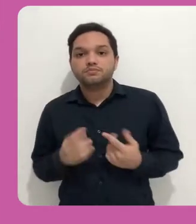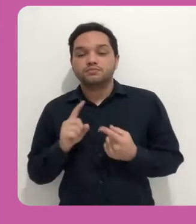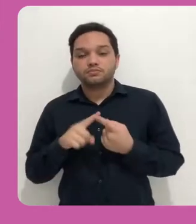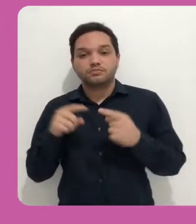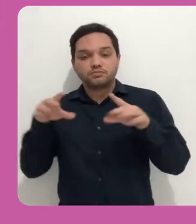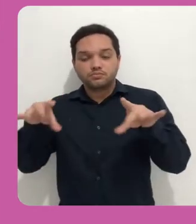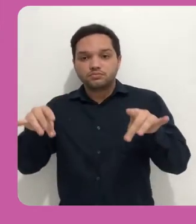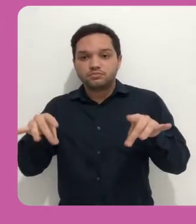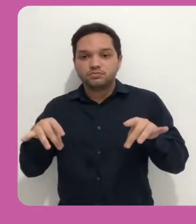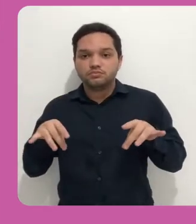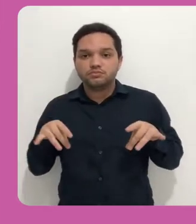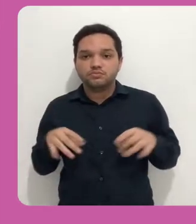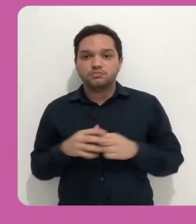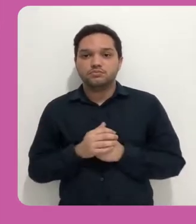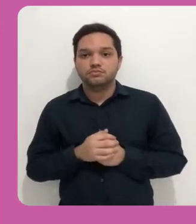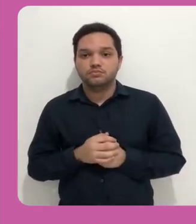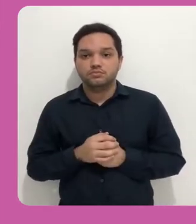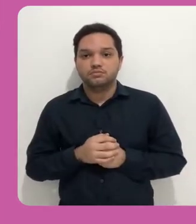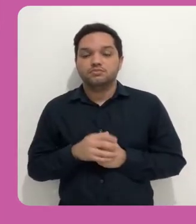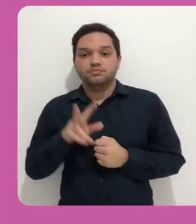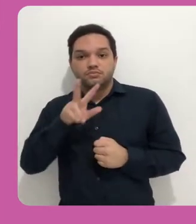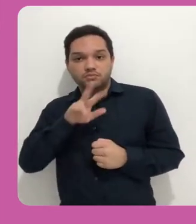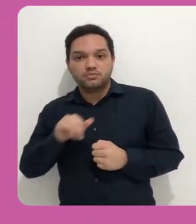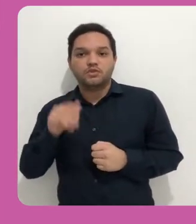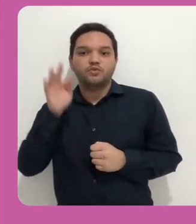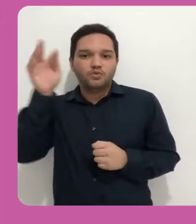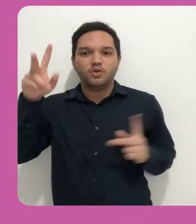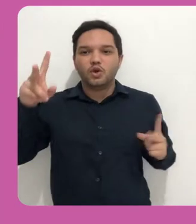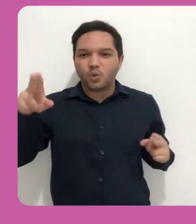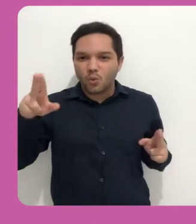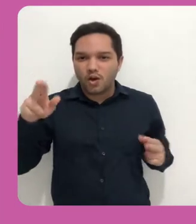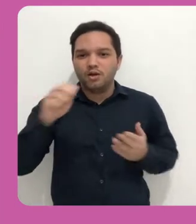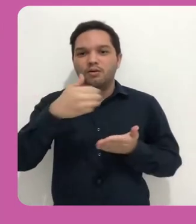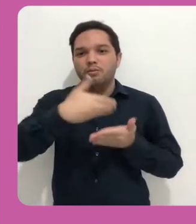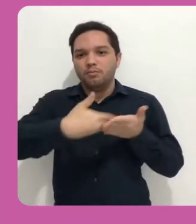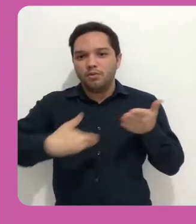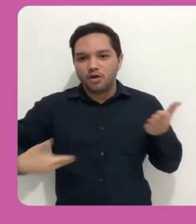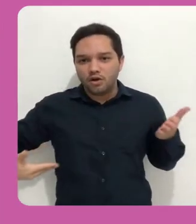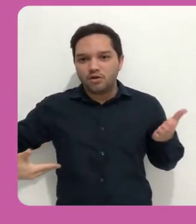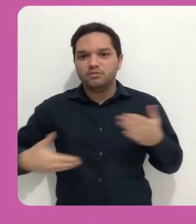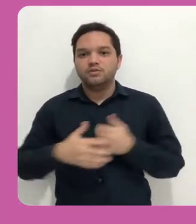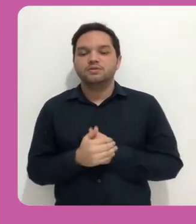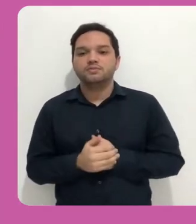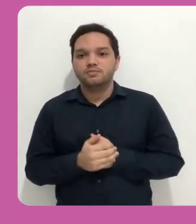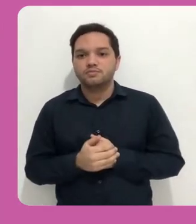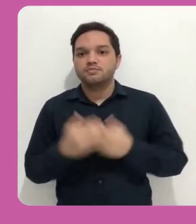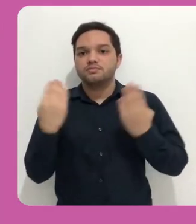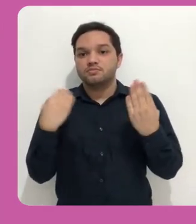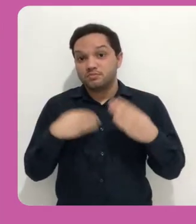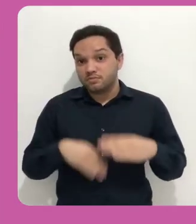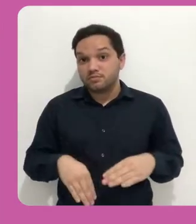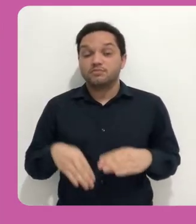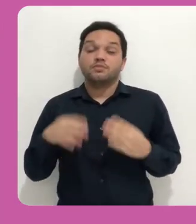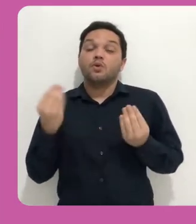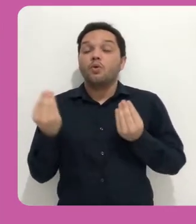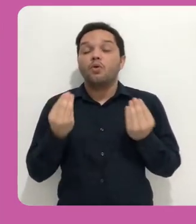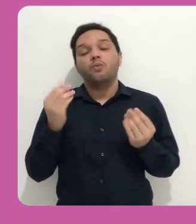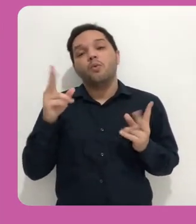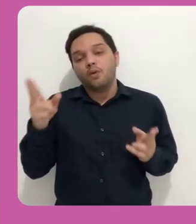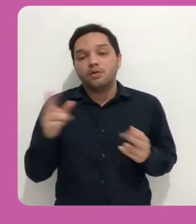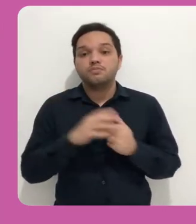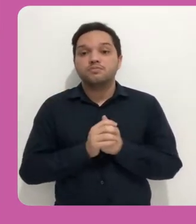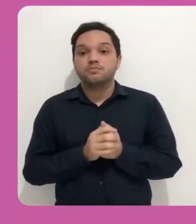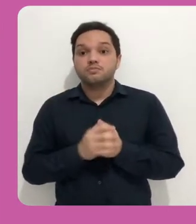são os arquivos que vão cair na avaliação. E procure instruir o seu